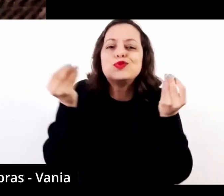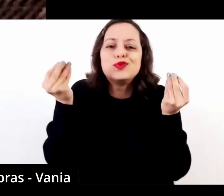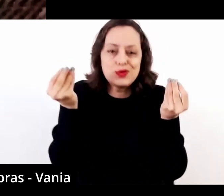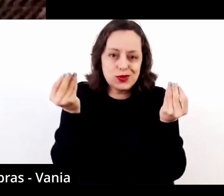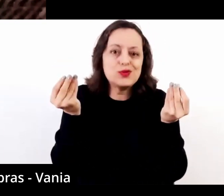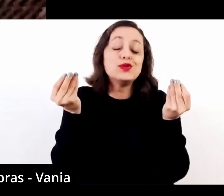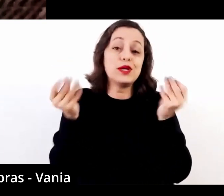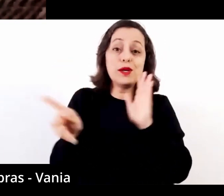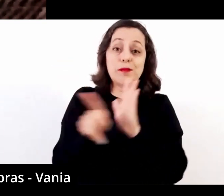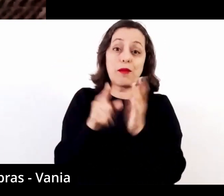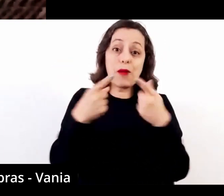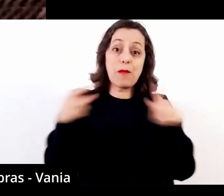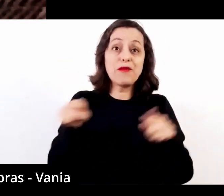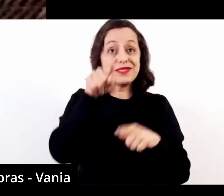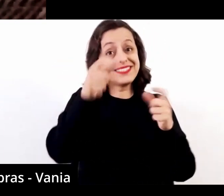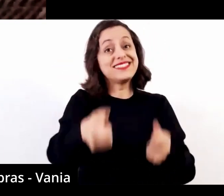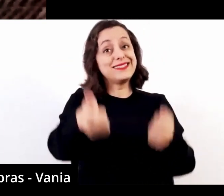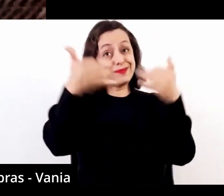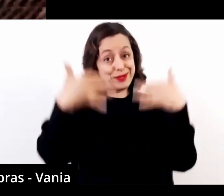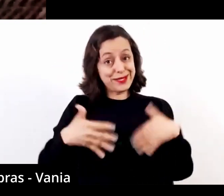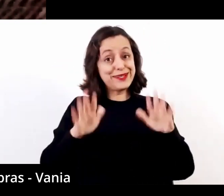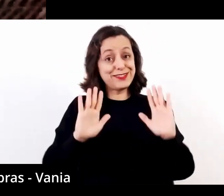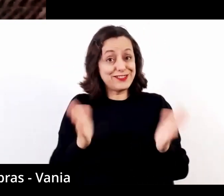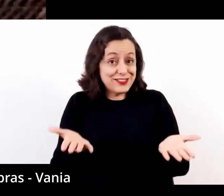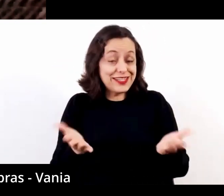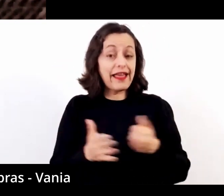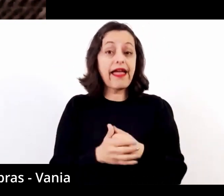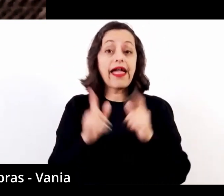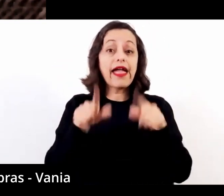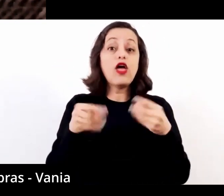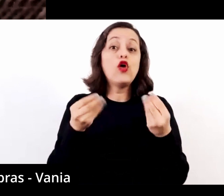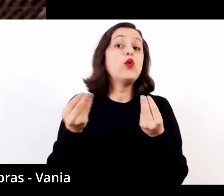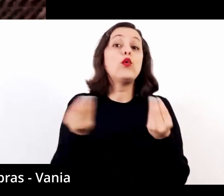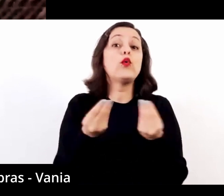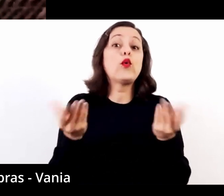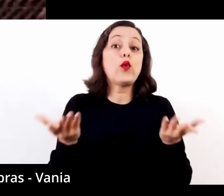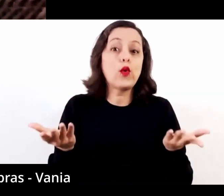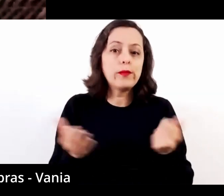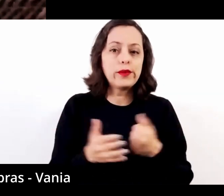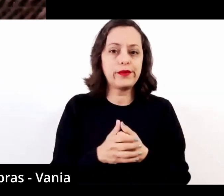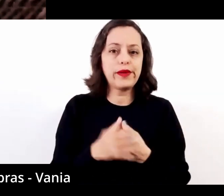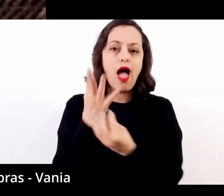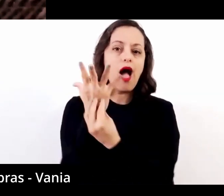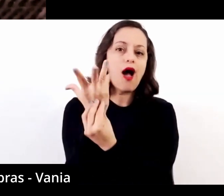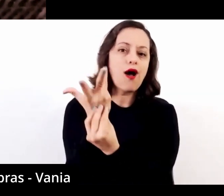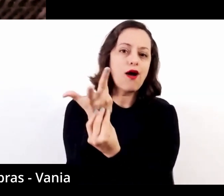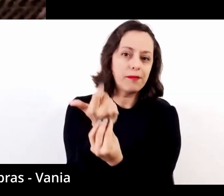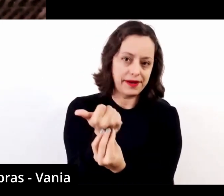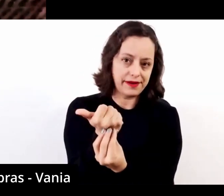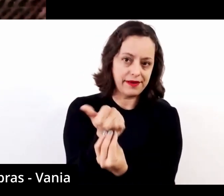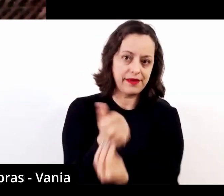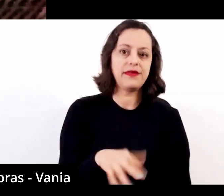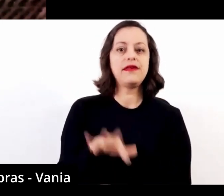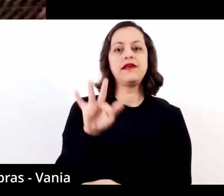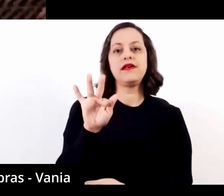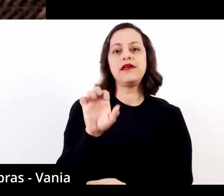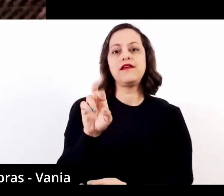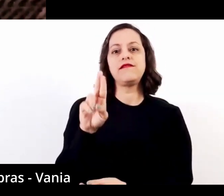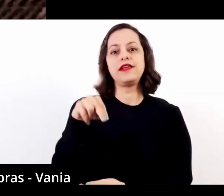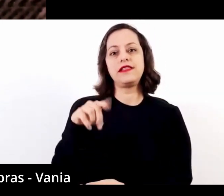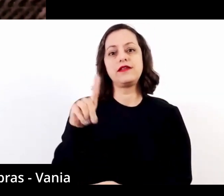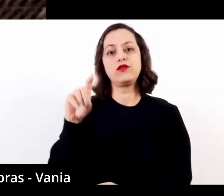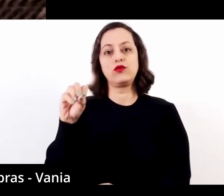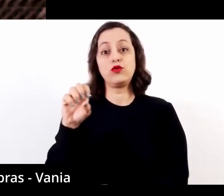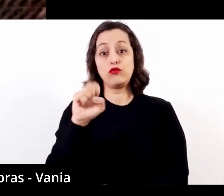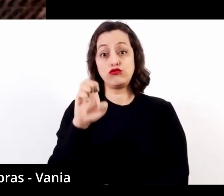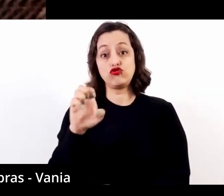das quais você acabou de mencionar uma, que é como dialogam a obra do Fernando Sor e